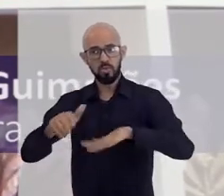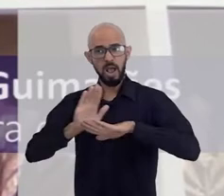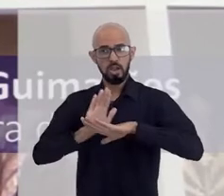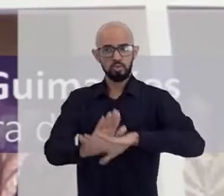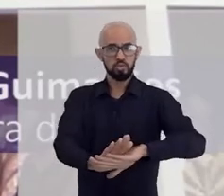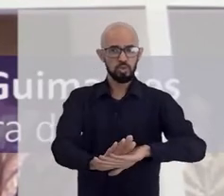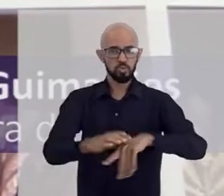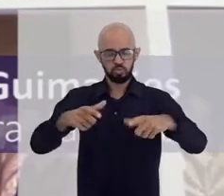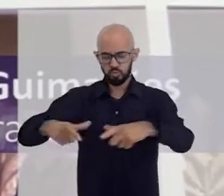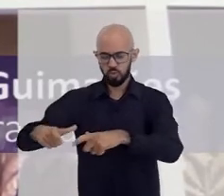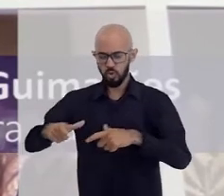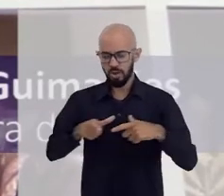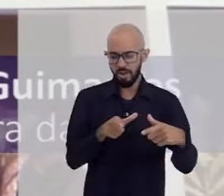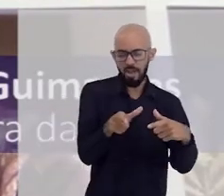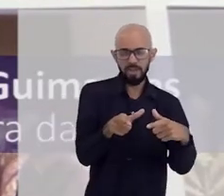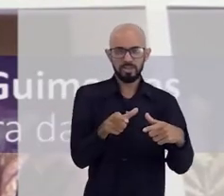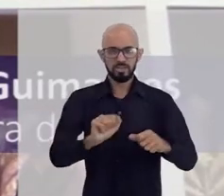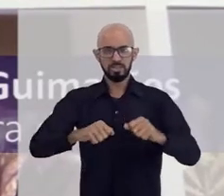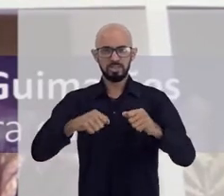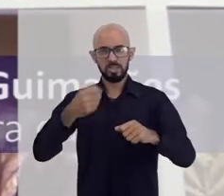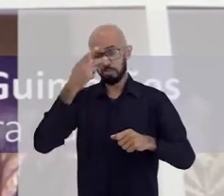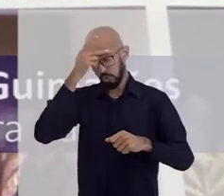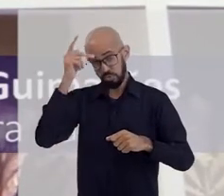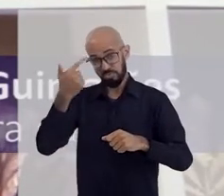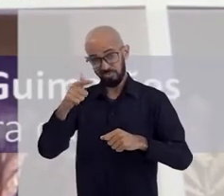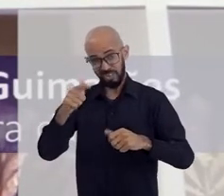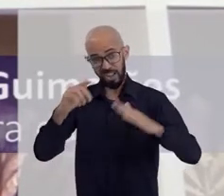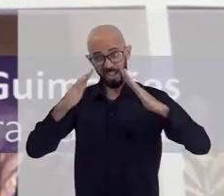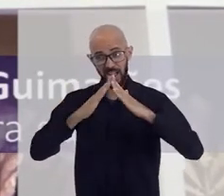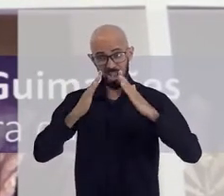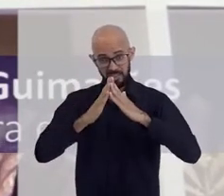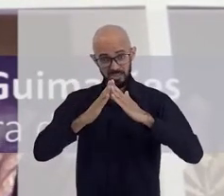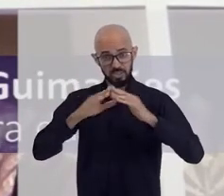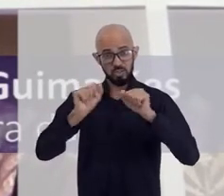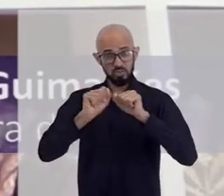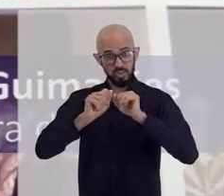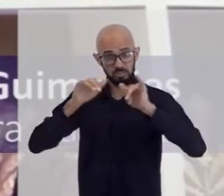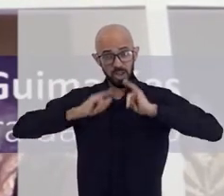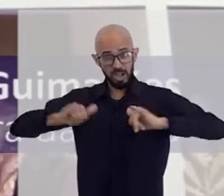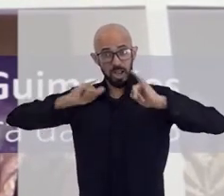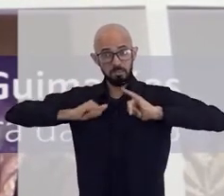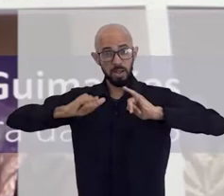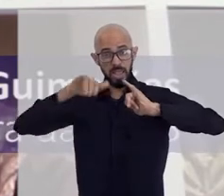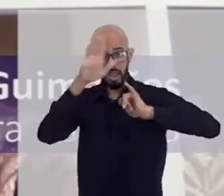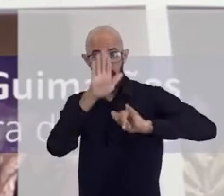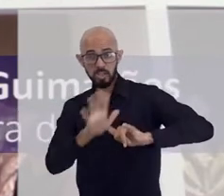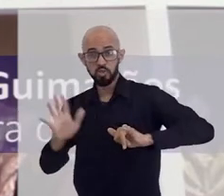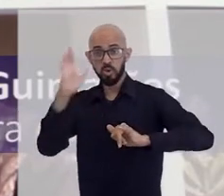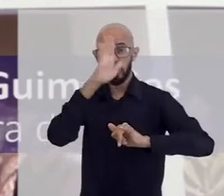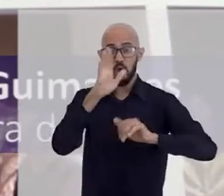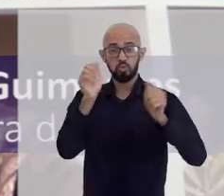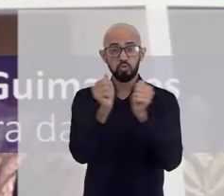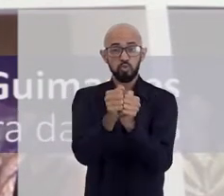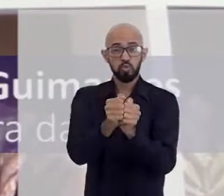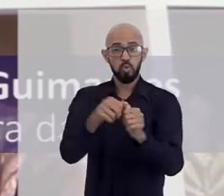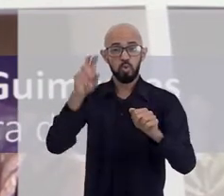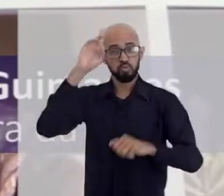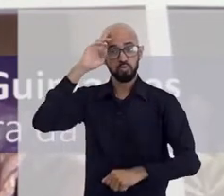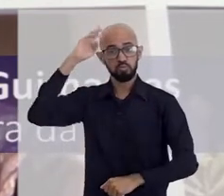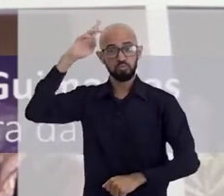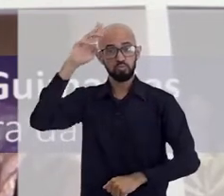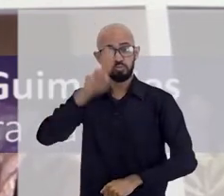ajudando nos locais onde se encontram os desabrigados. Articulamos uma campanha nacional com os reitores e reitoras de todo o país